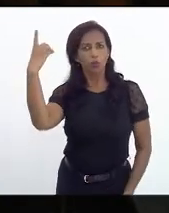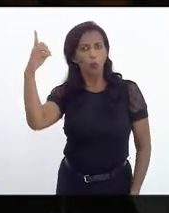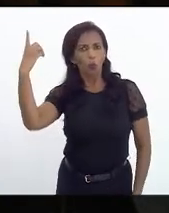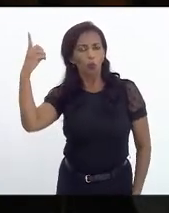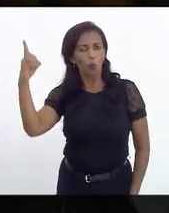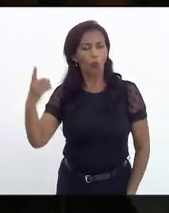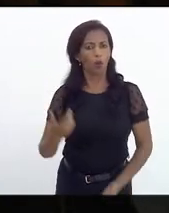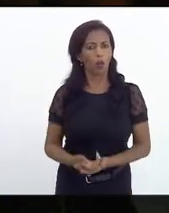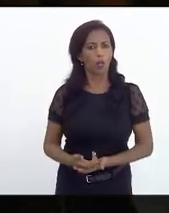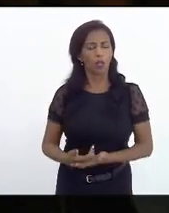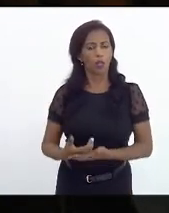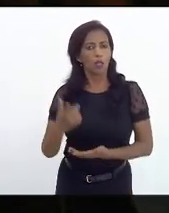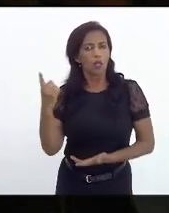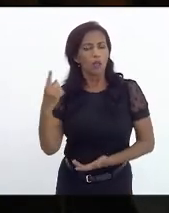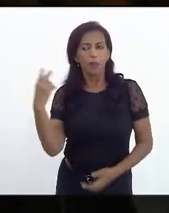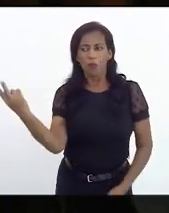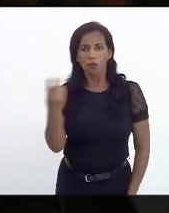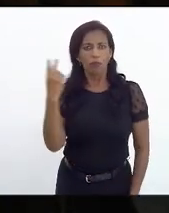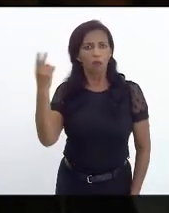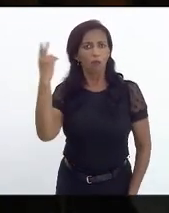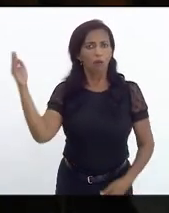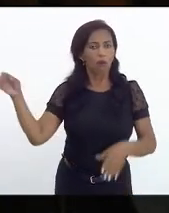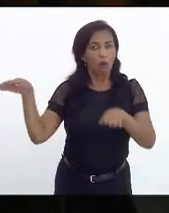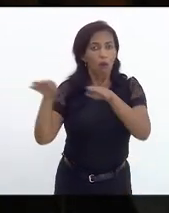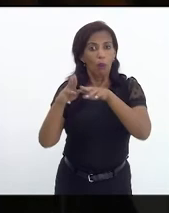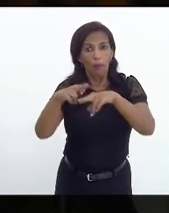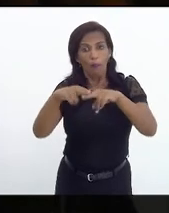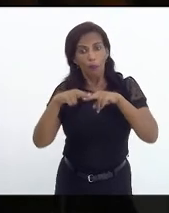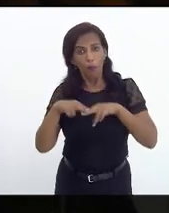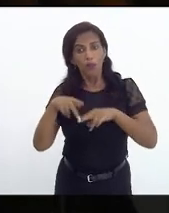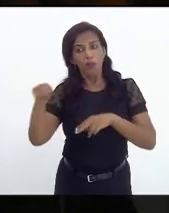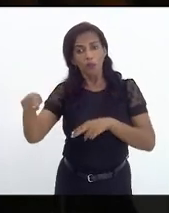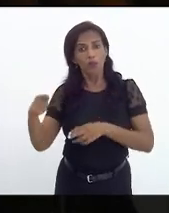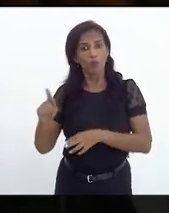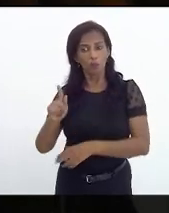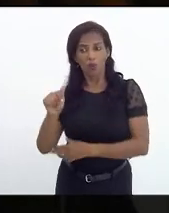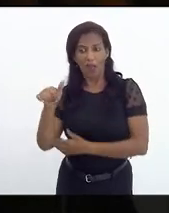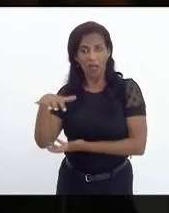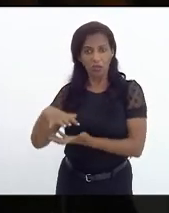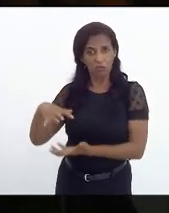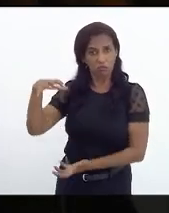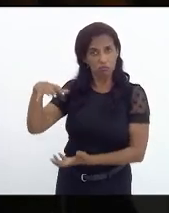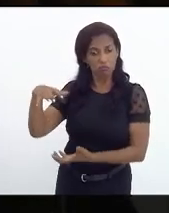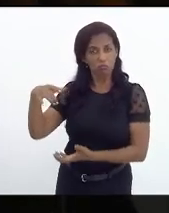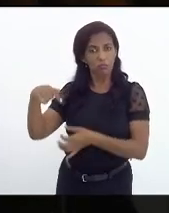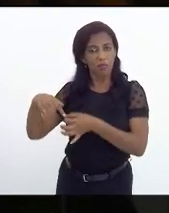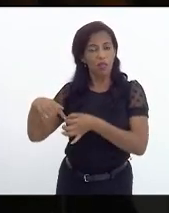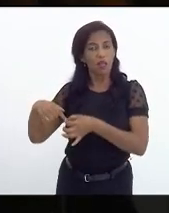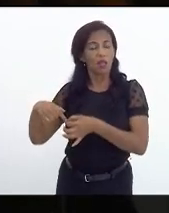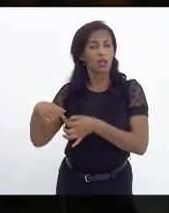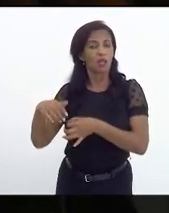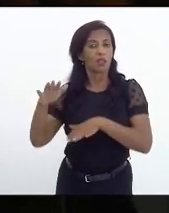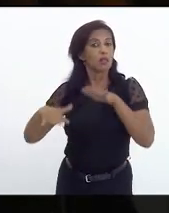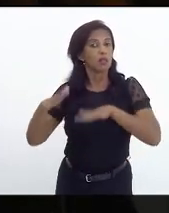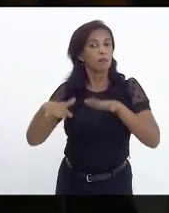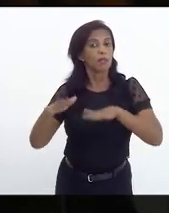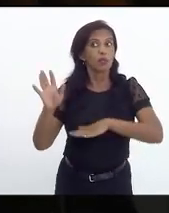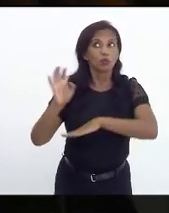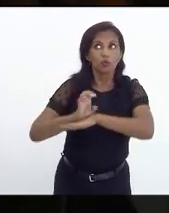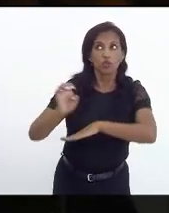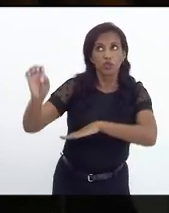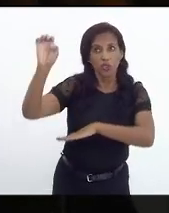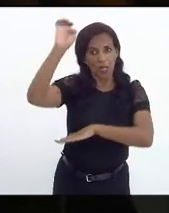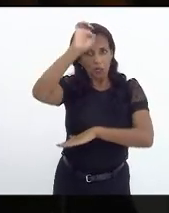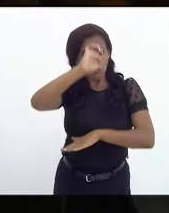e pela cotação do dólar. Por isso que o gás da cozinha é mais do que, dependendo do Estado, da